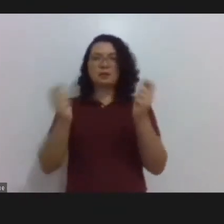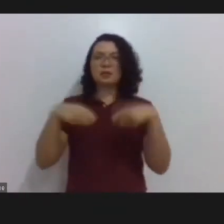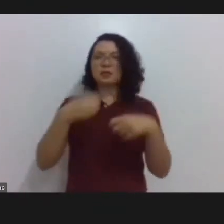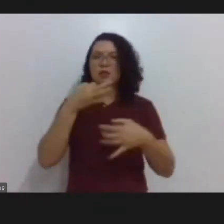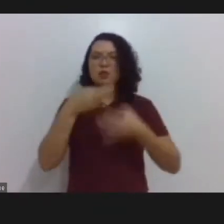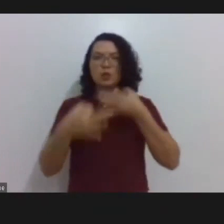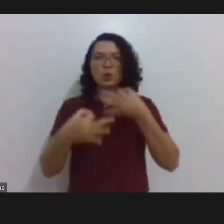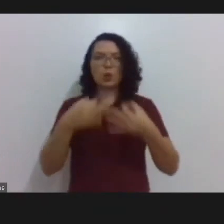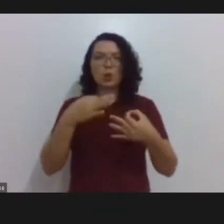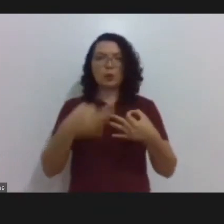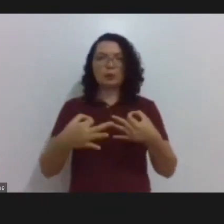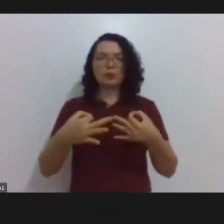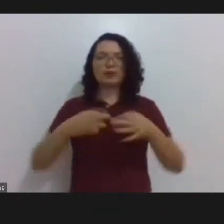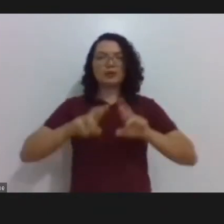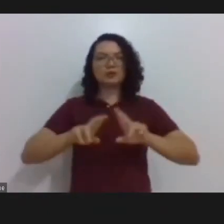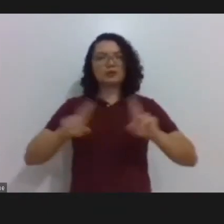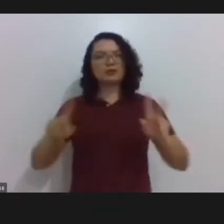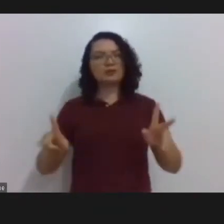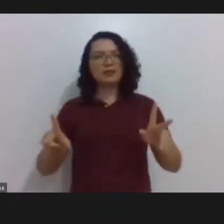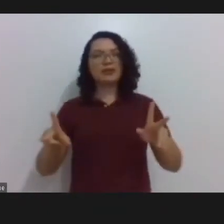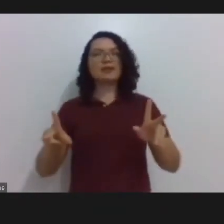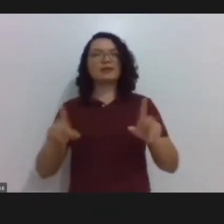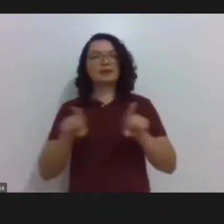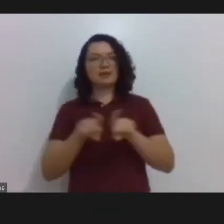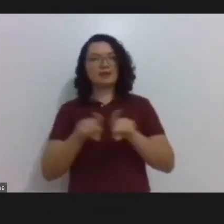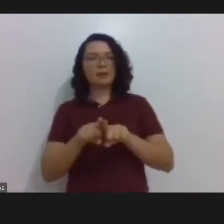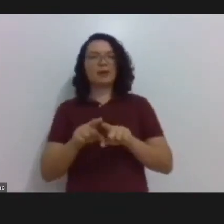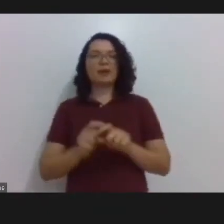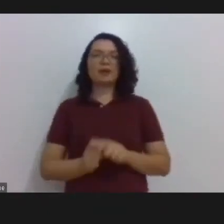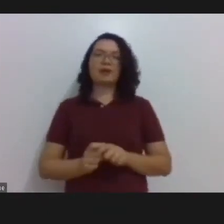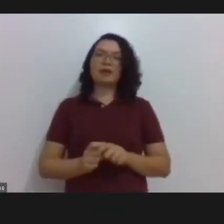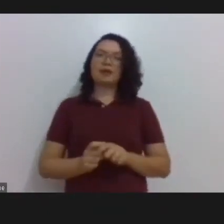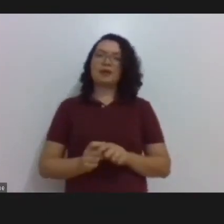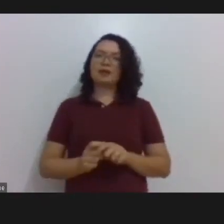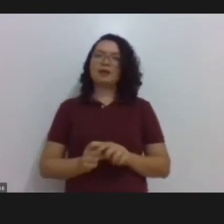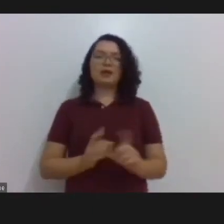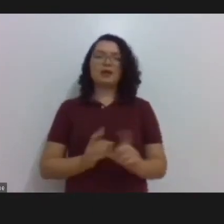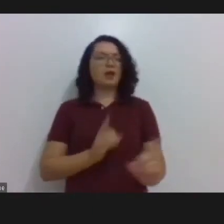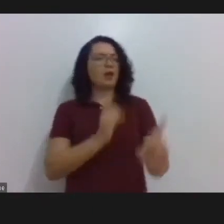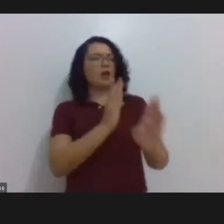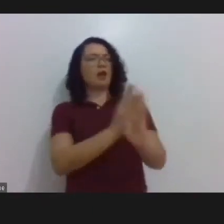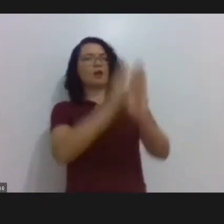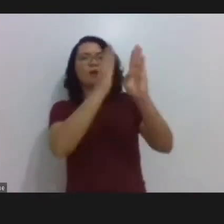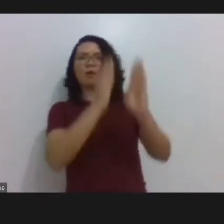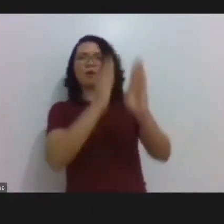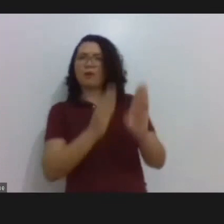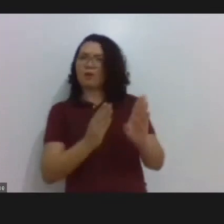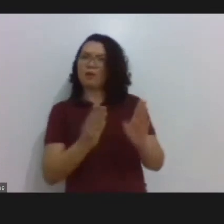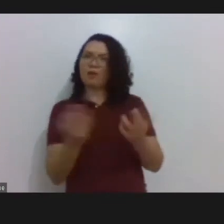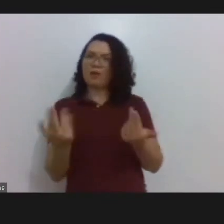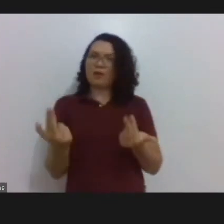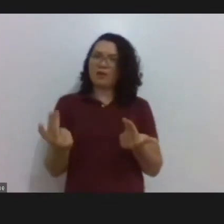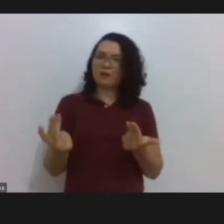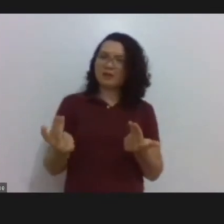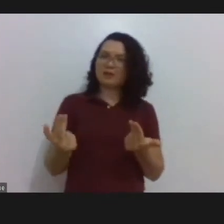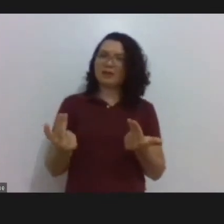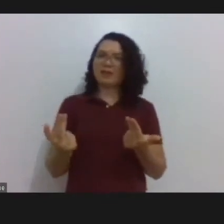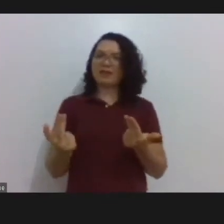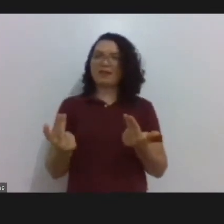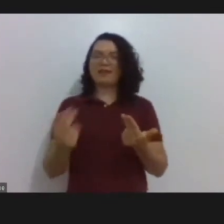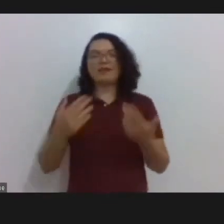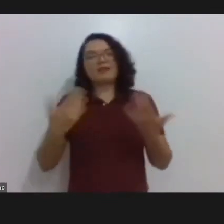de encontrar semejanzas em nossas diferenças. Isso é uma oportunidade